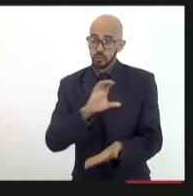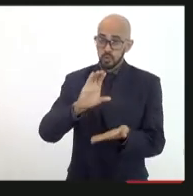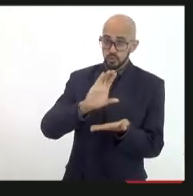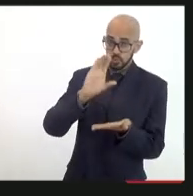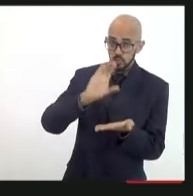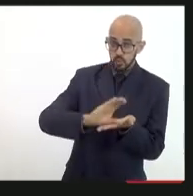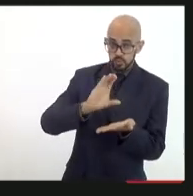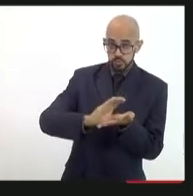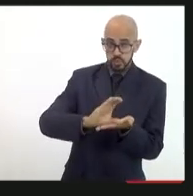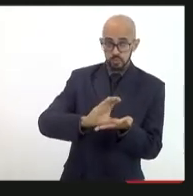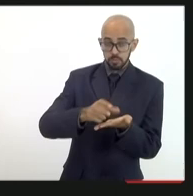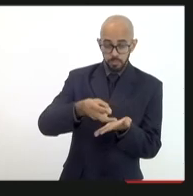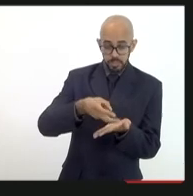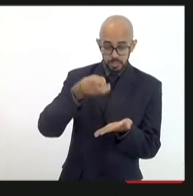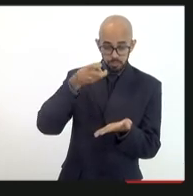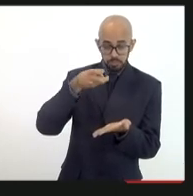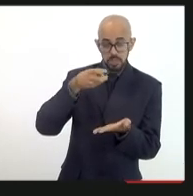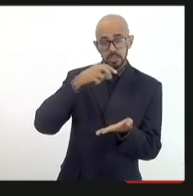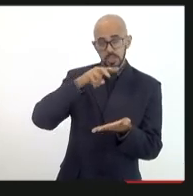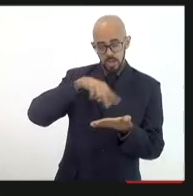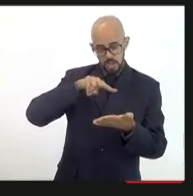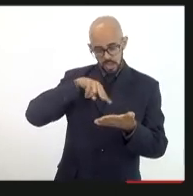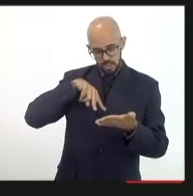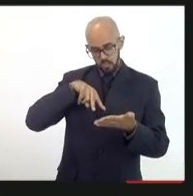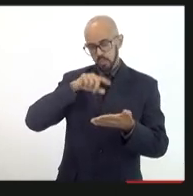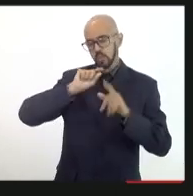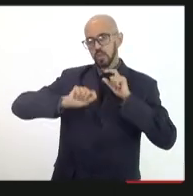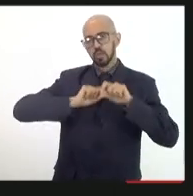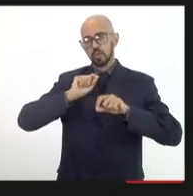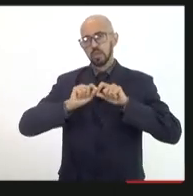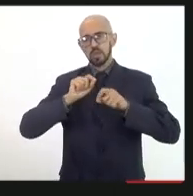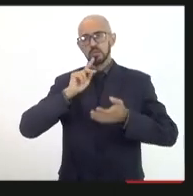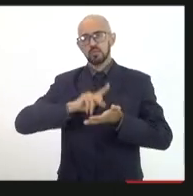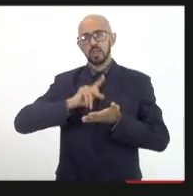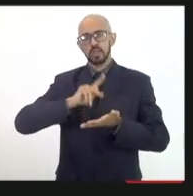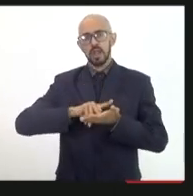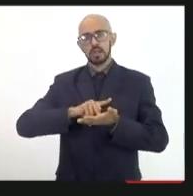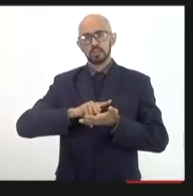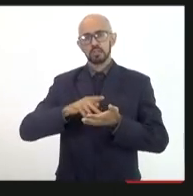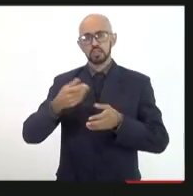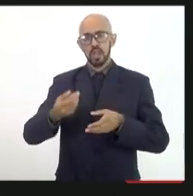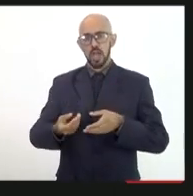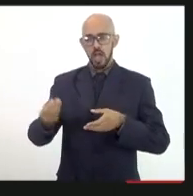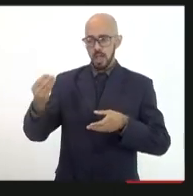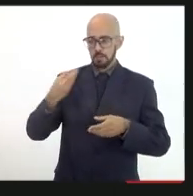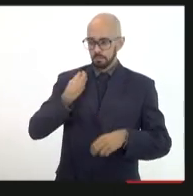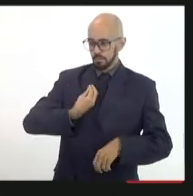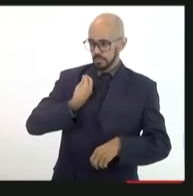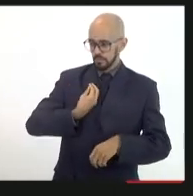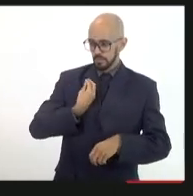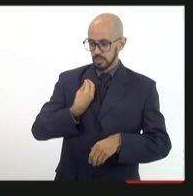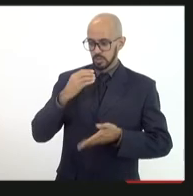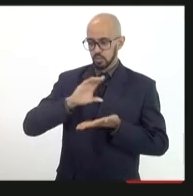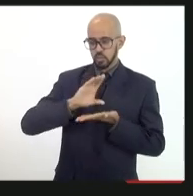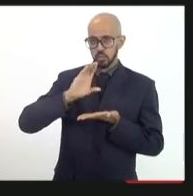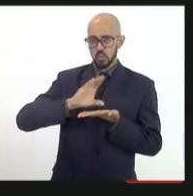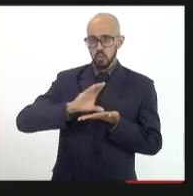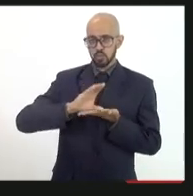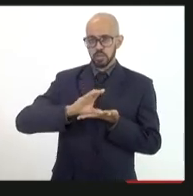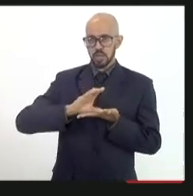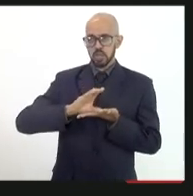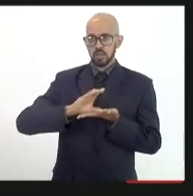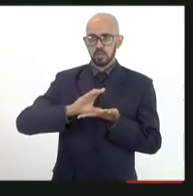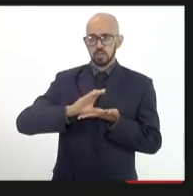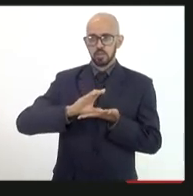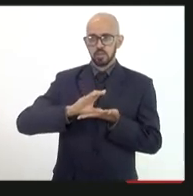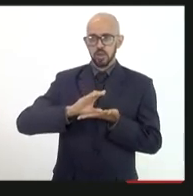detalhada aqui presidente eu percebi que realmente a composição ela está como quase